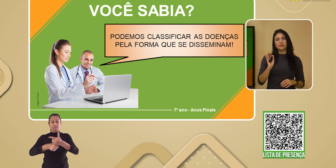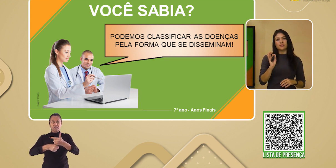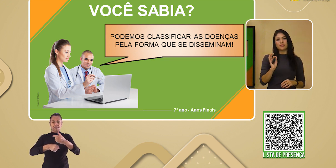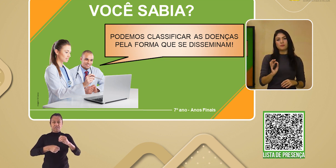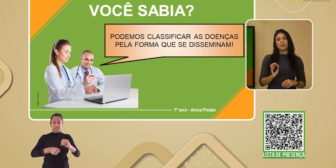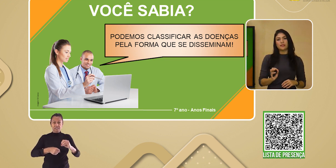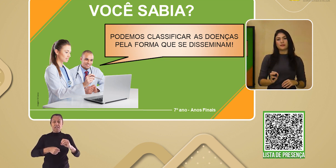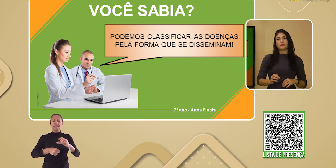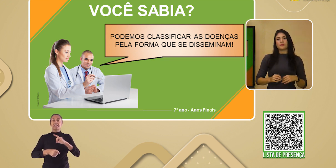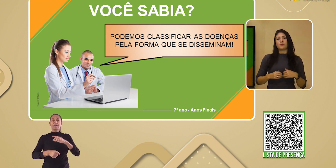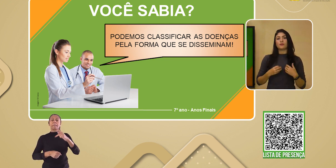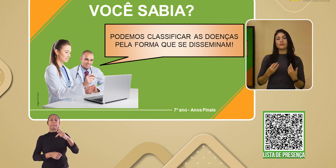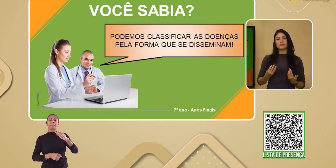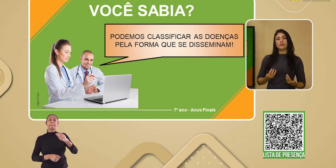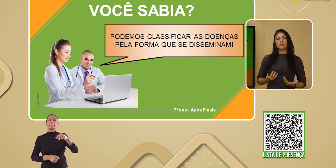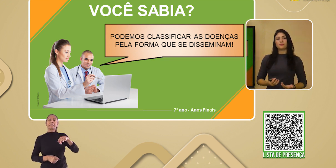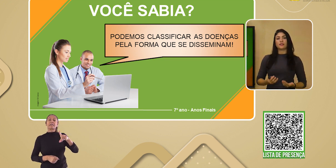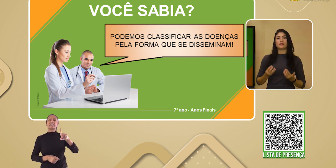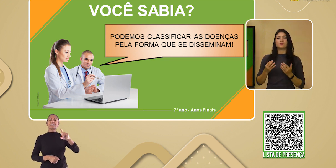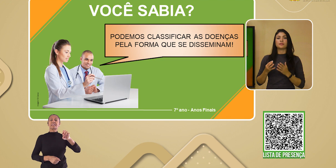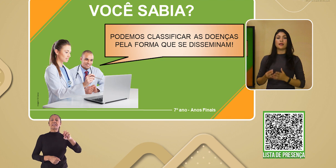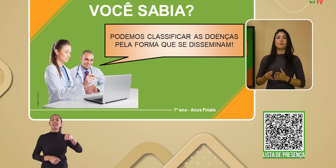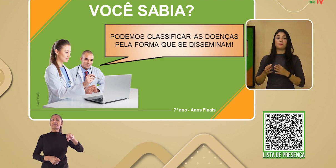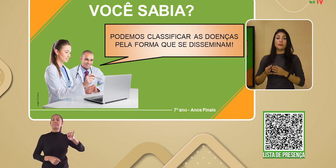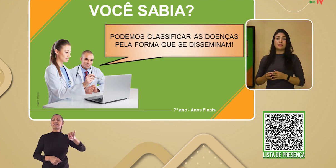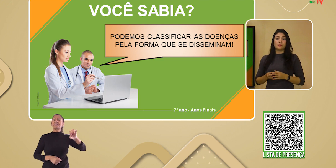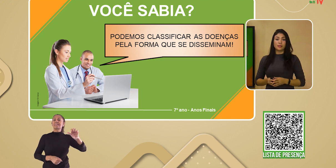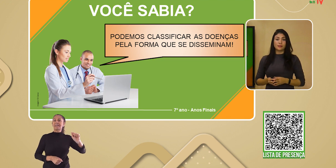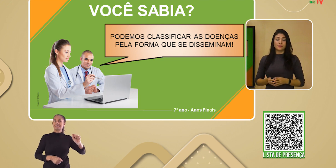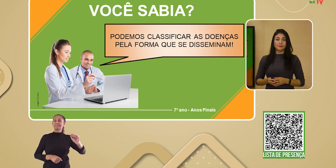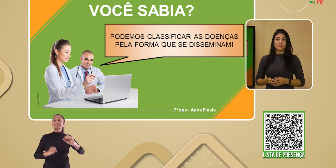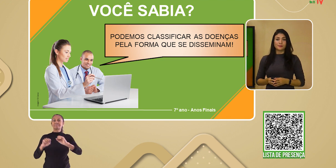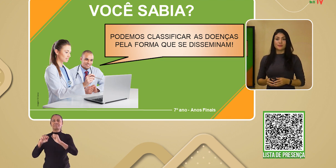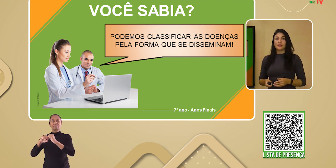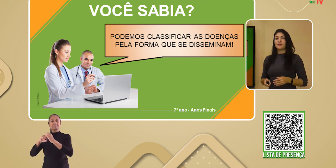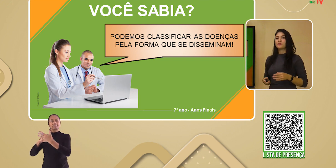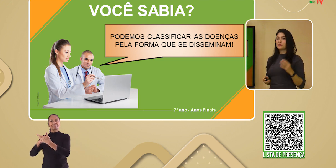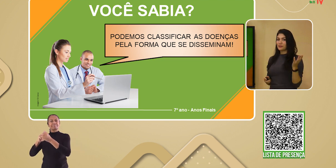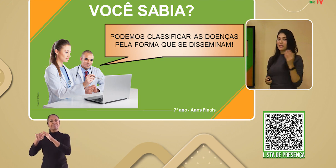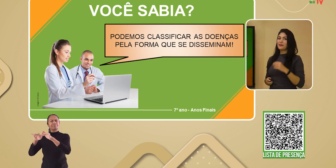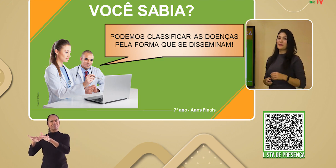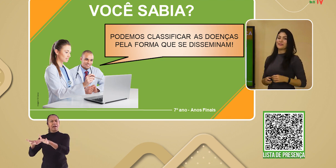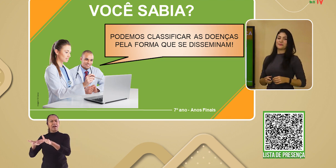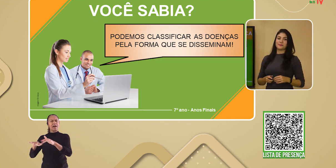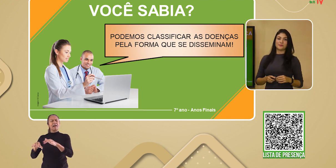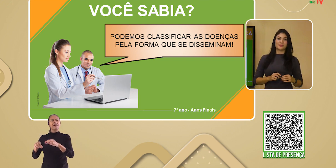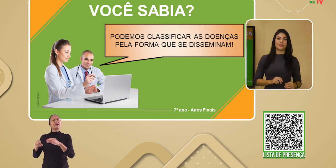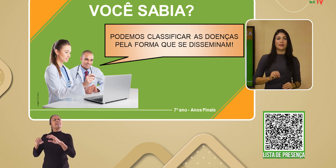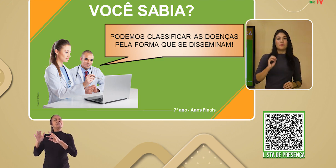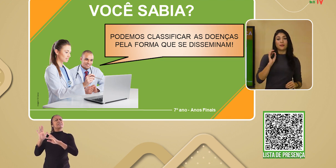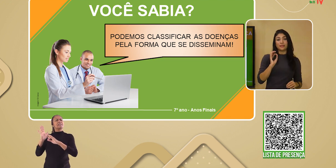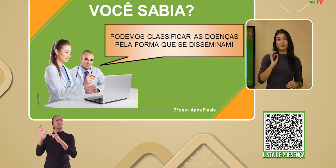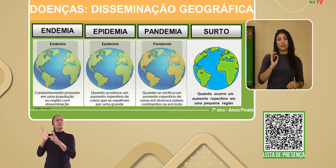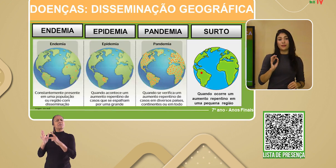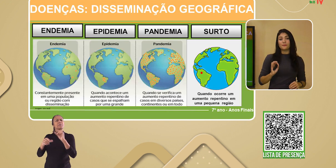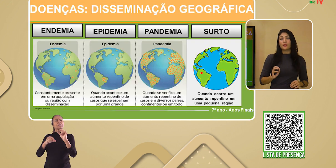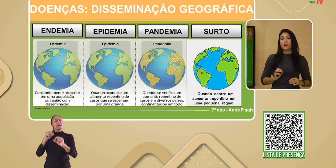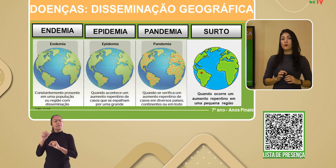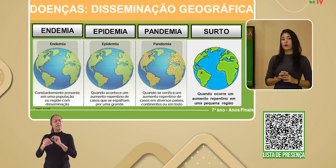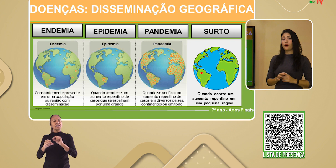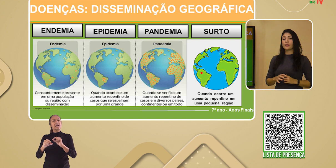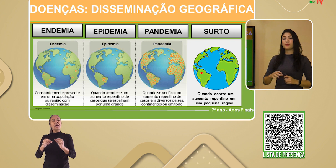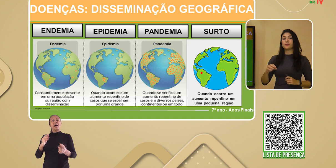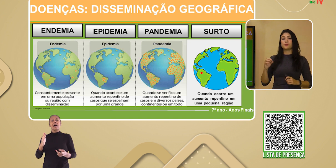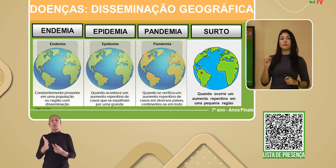Mas você sabia o que significa o termo pandemia? Vamos ver agora. Pandemia